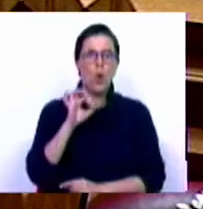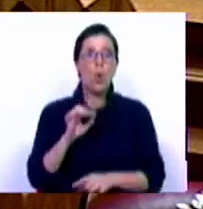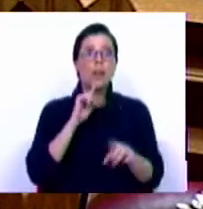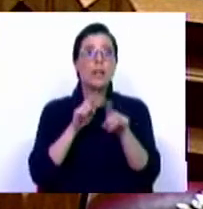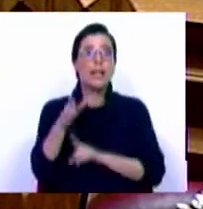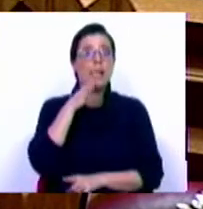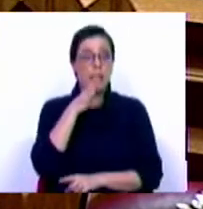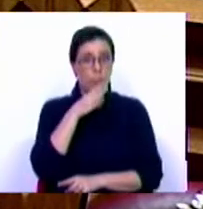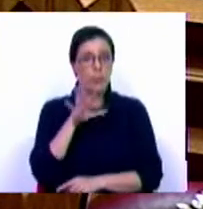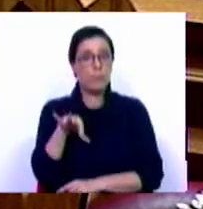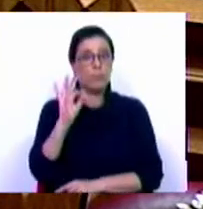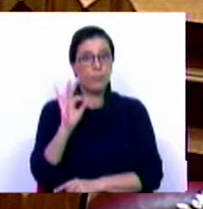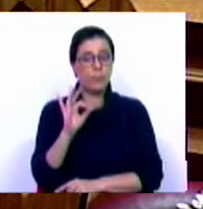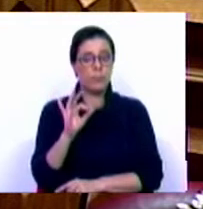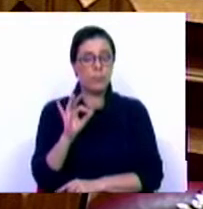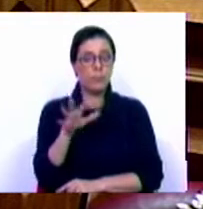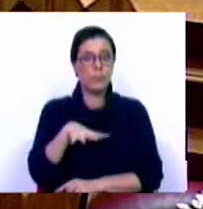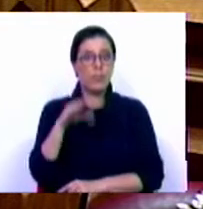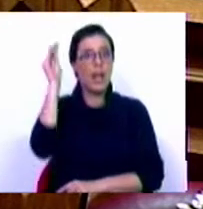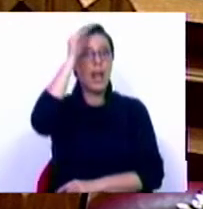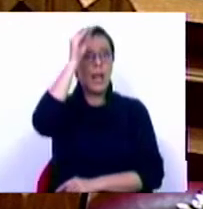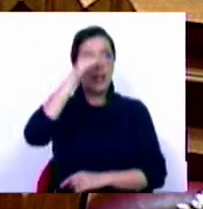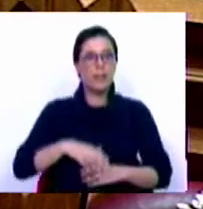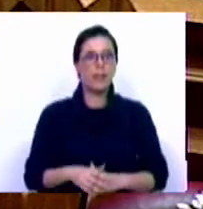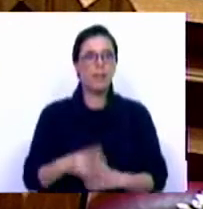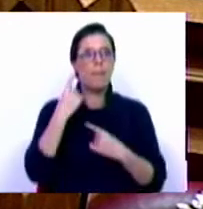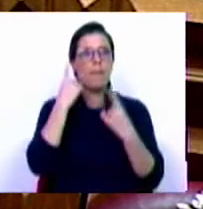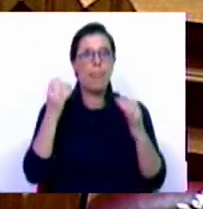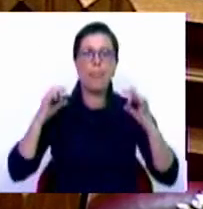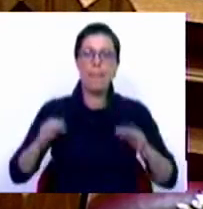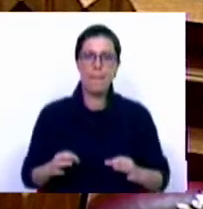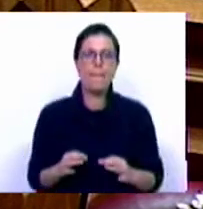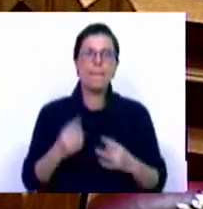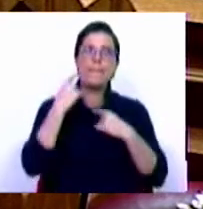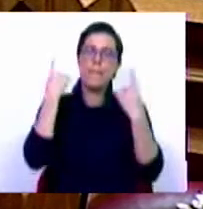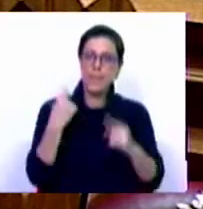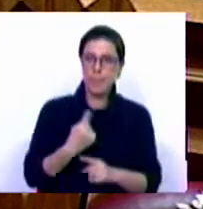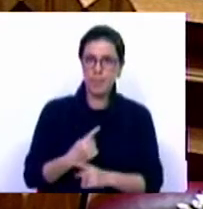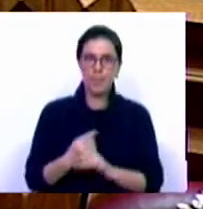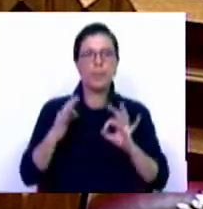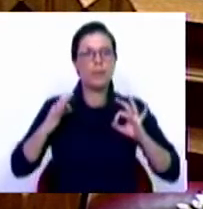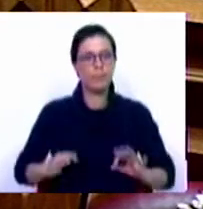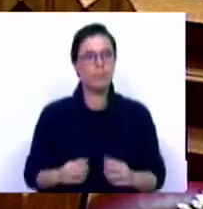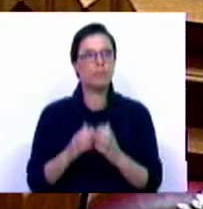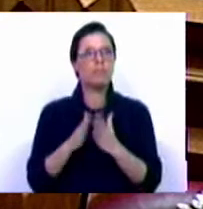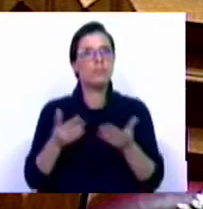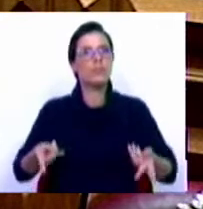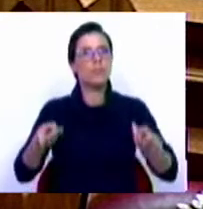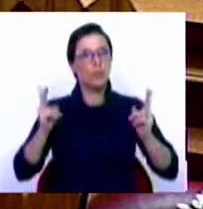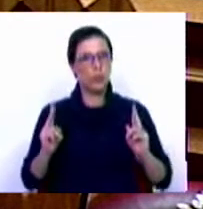deputados eleitos pelos circos eleitorais do Alentejo, manifestam também toda a